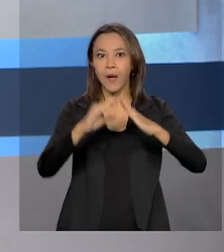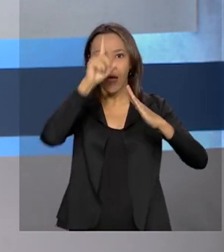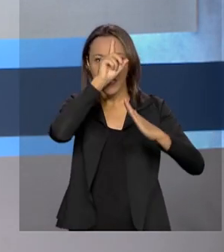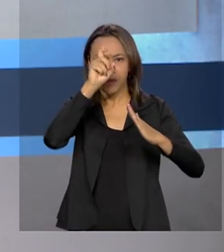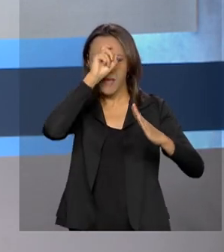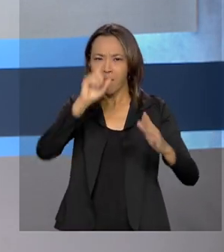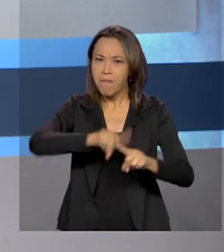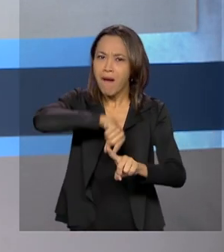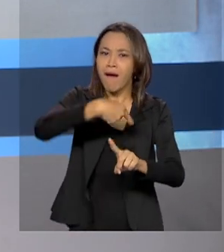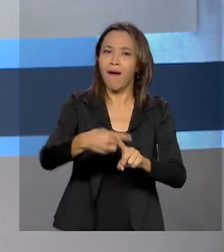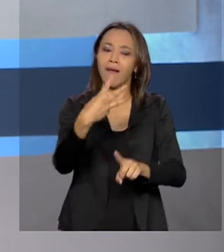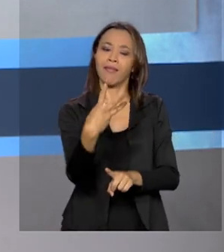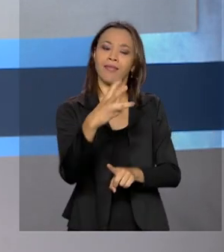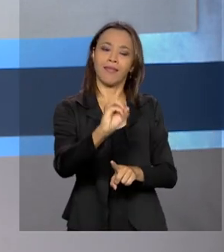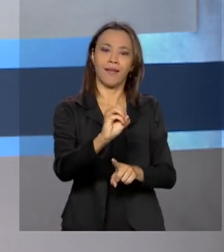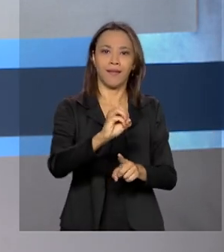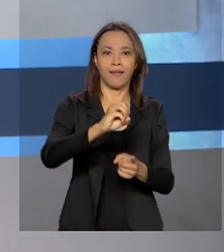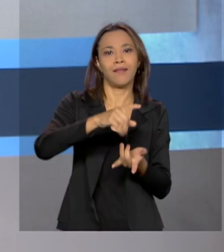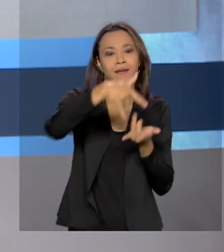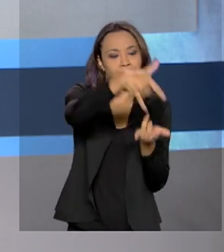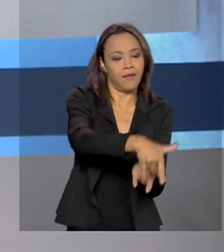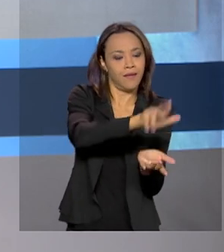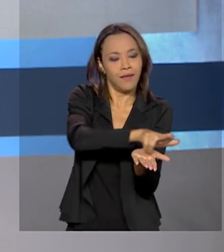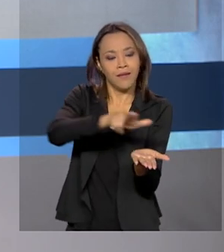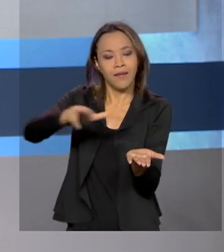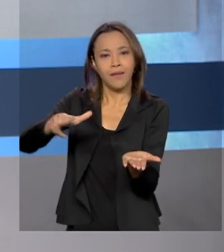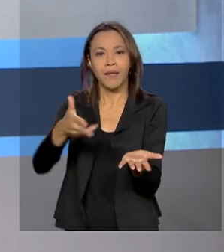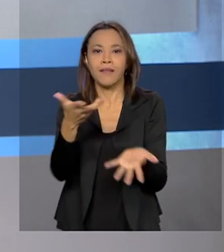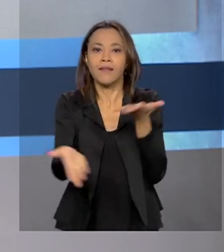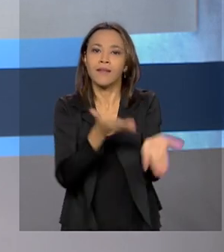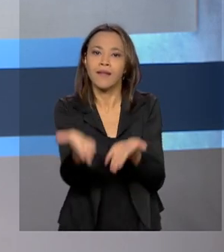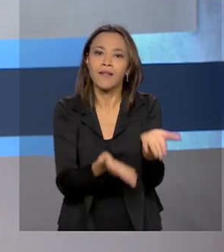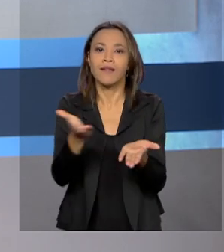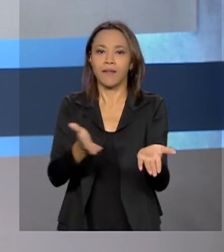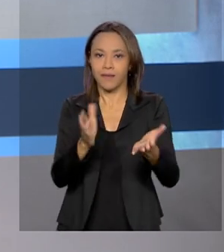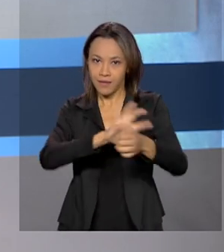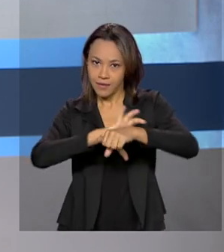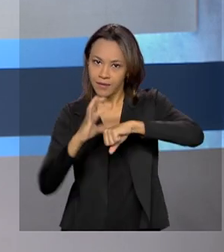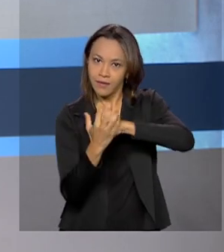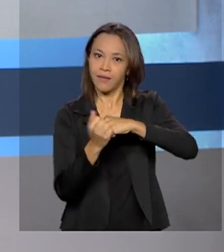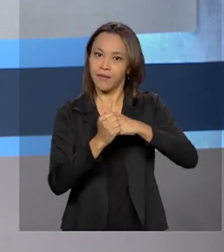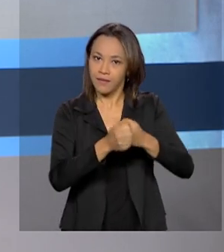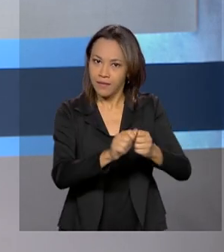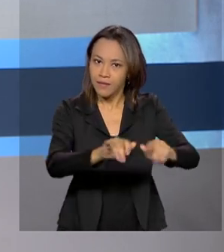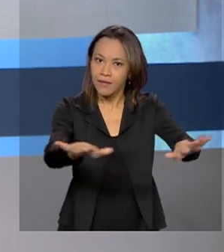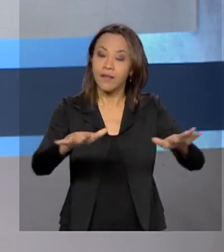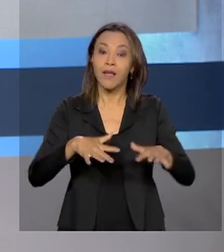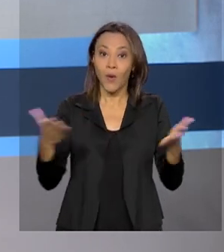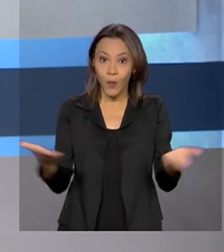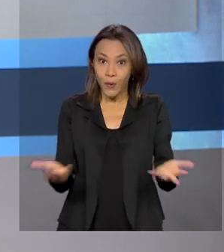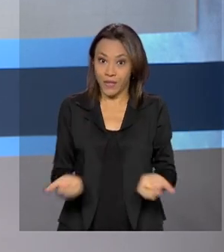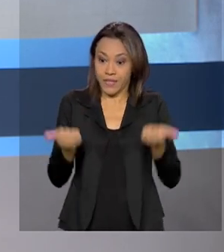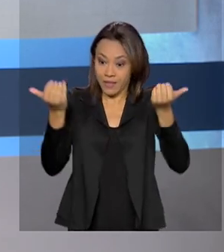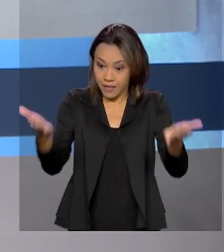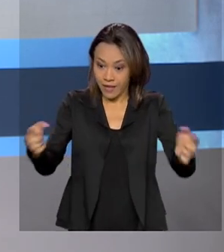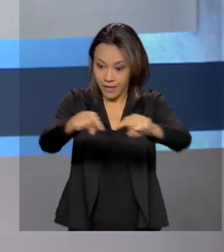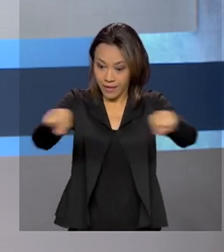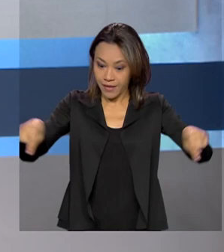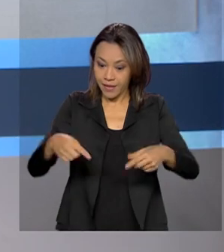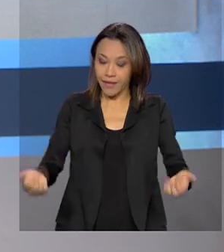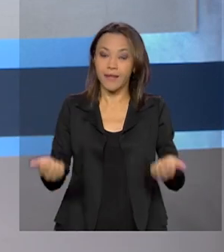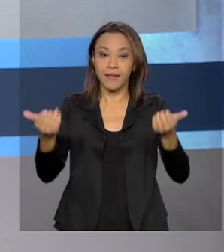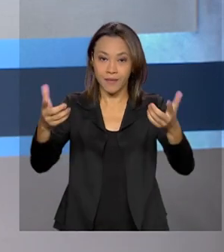leitos exclusivos para tratamento de Covid-19. Hoje, Pazuello entrega a enfermaria de campanha do Hospital